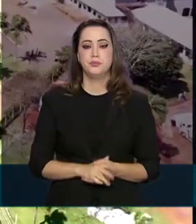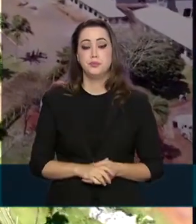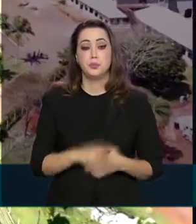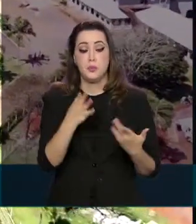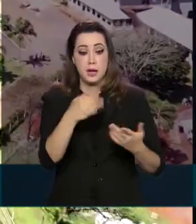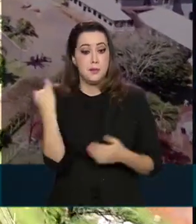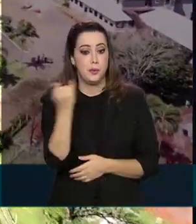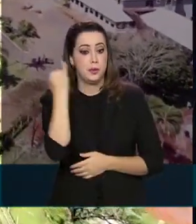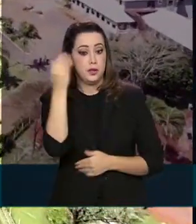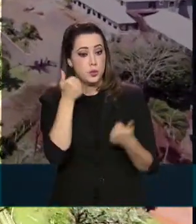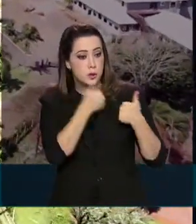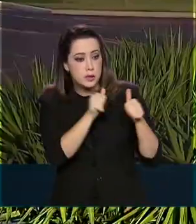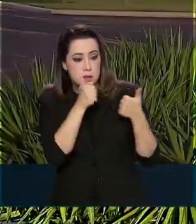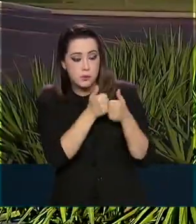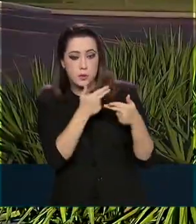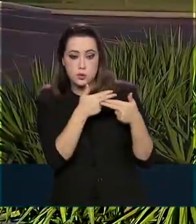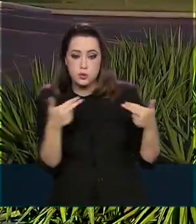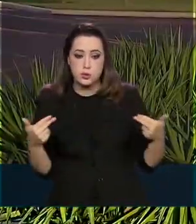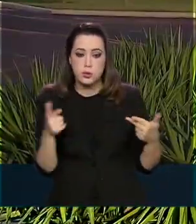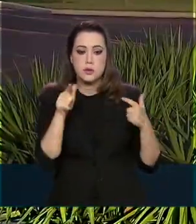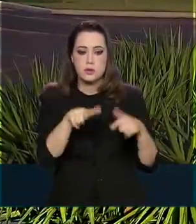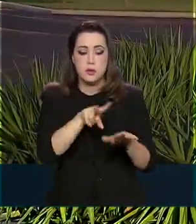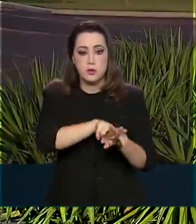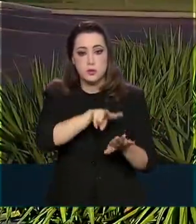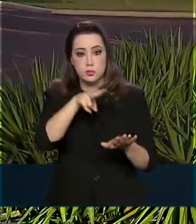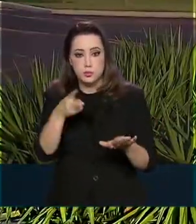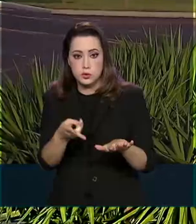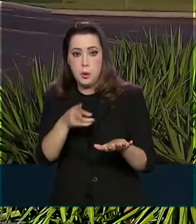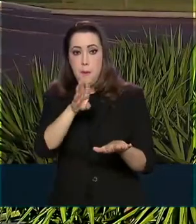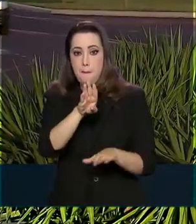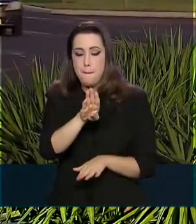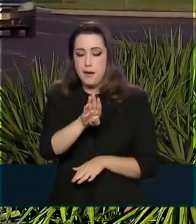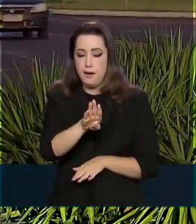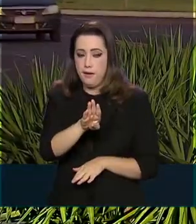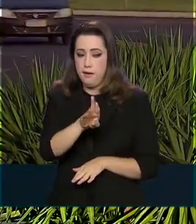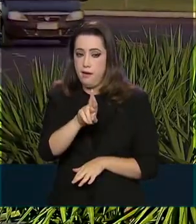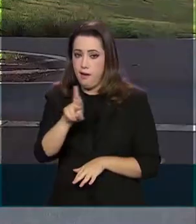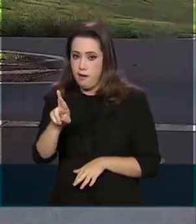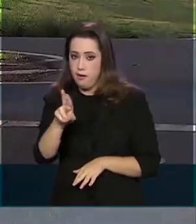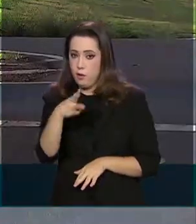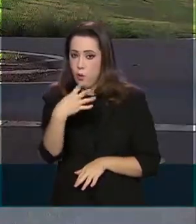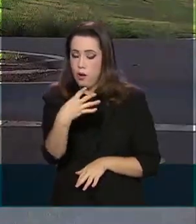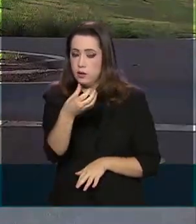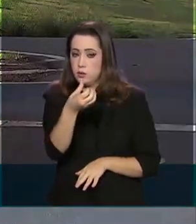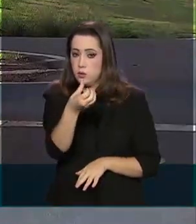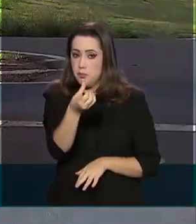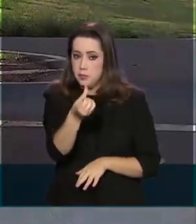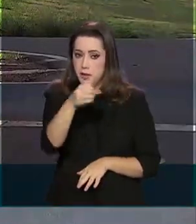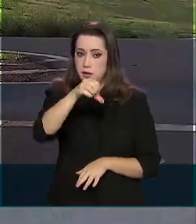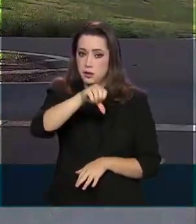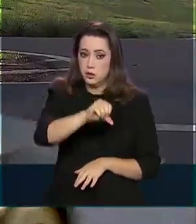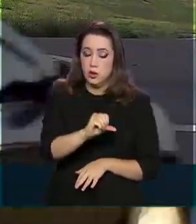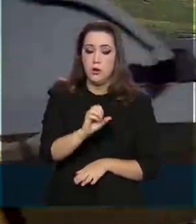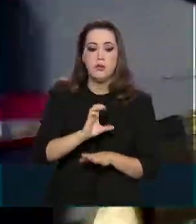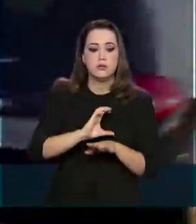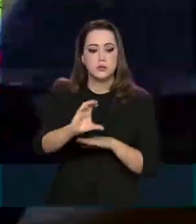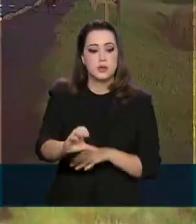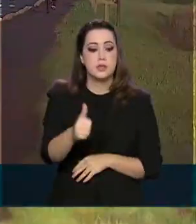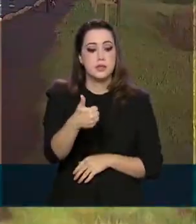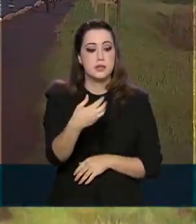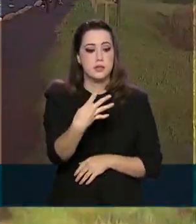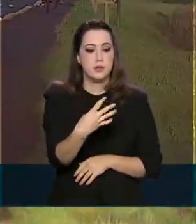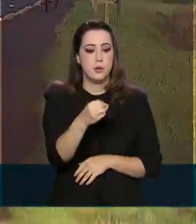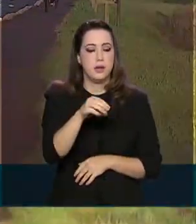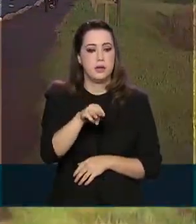para o escoamento de cargas na região, a duplicação da BR-469 tem investimento de cerca de 140 milhões de reais